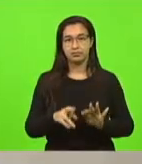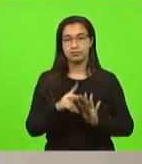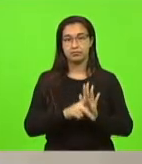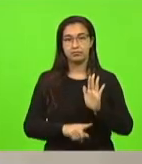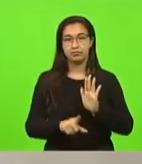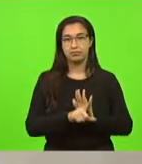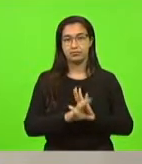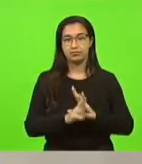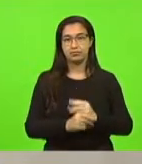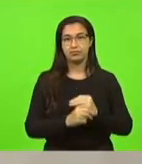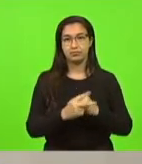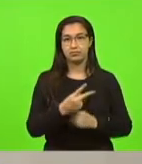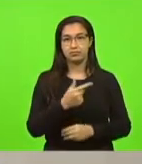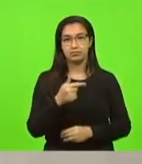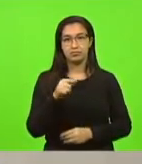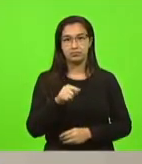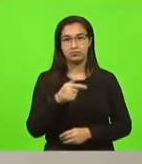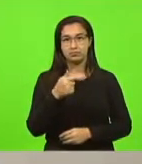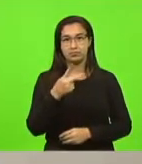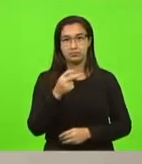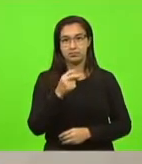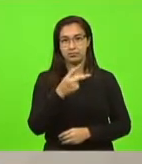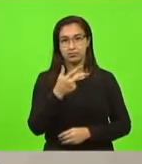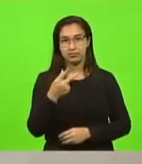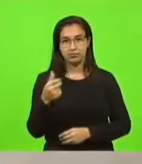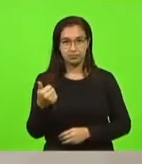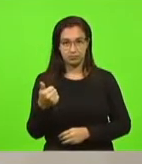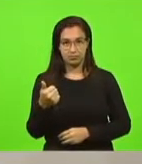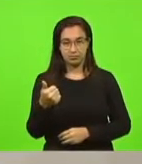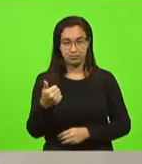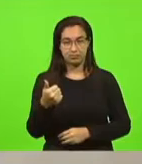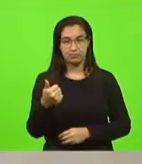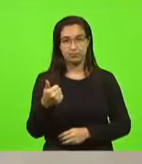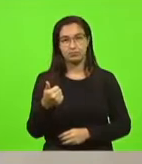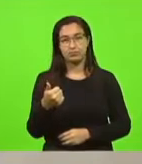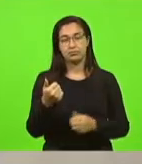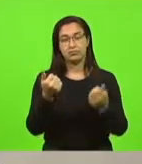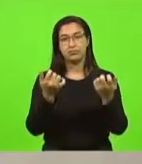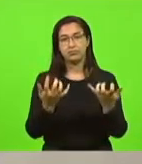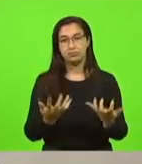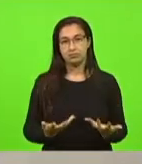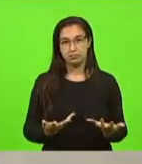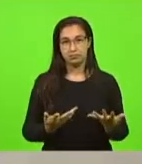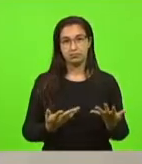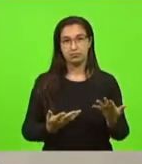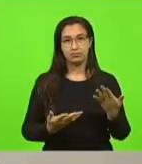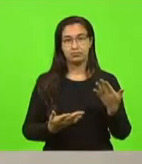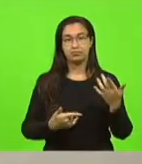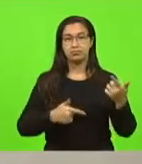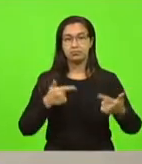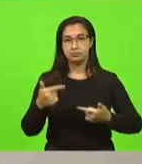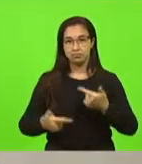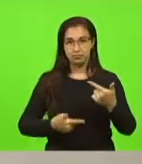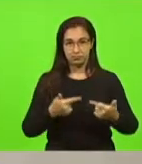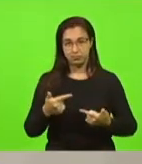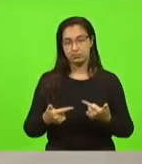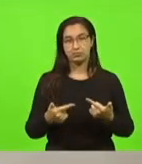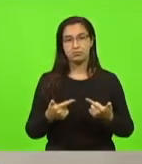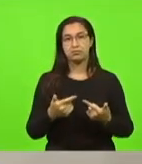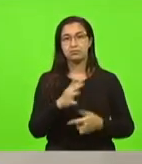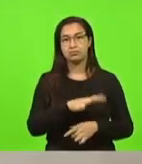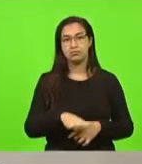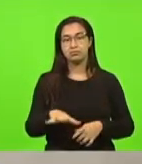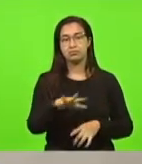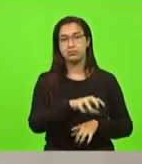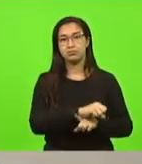lei complementar 27.7 de 2021, que dispõe sobre o plano de carreira e vencimento do cargo de agente de segurança